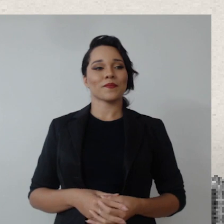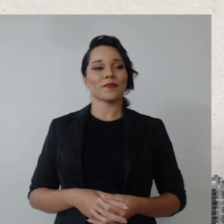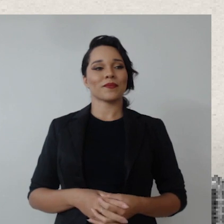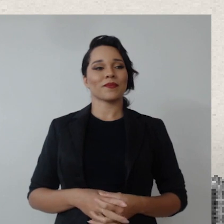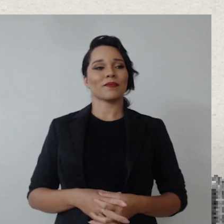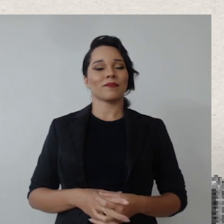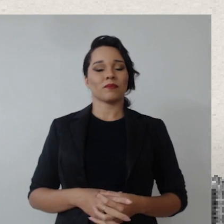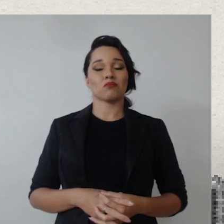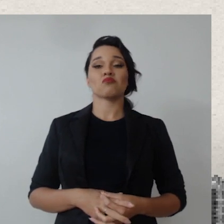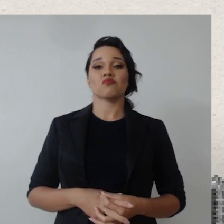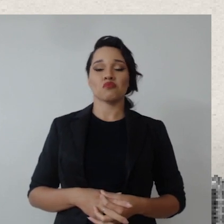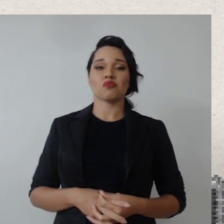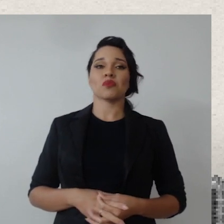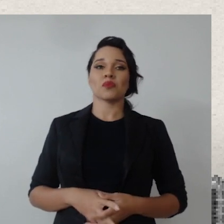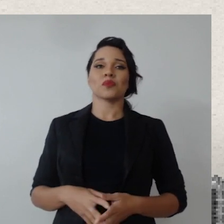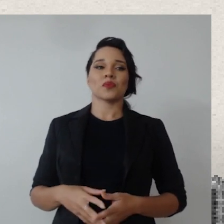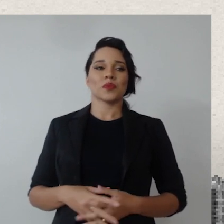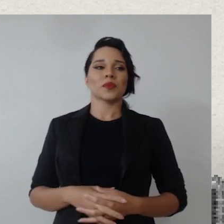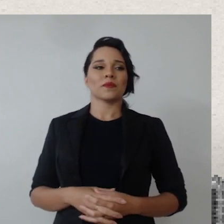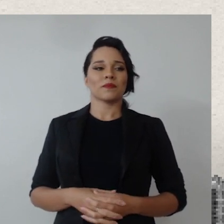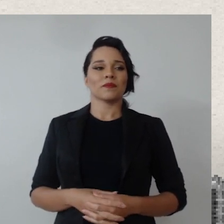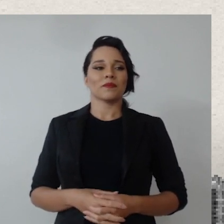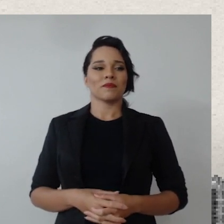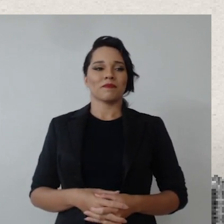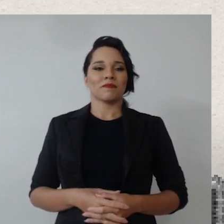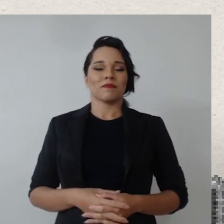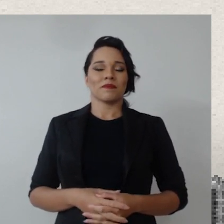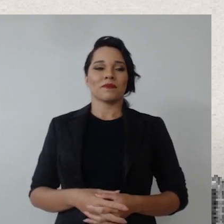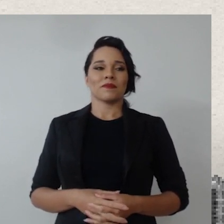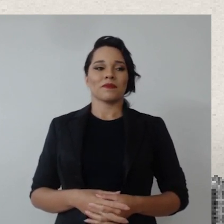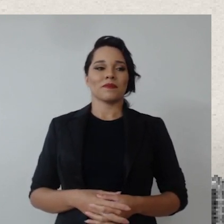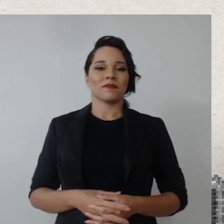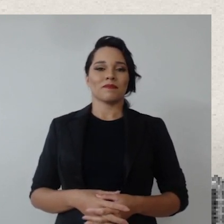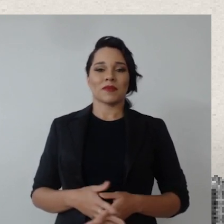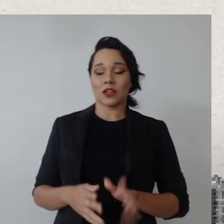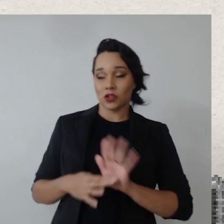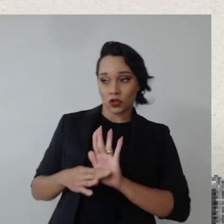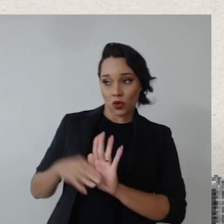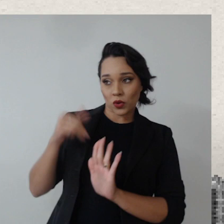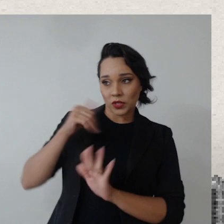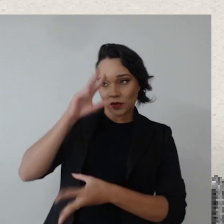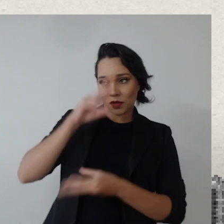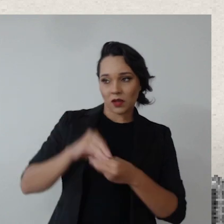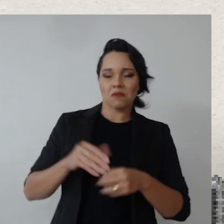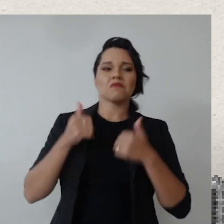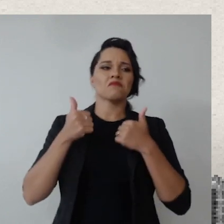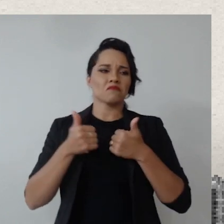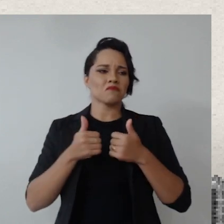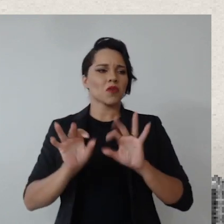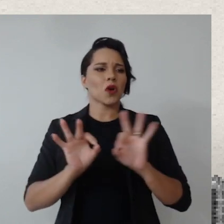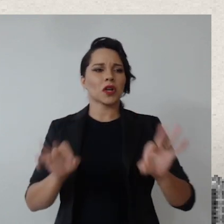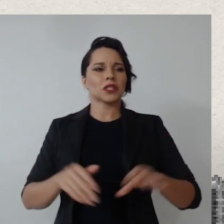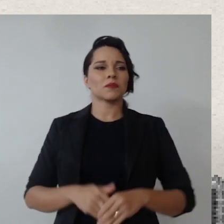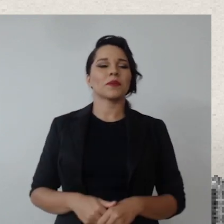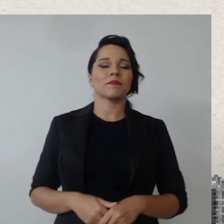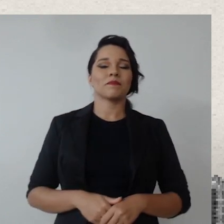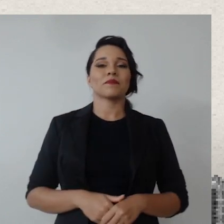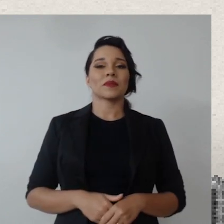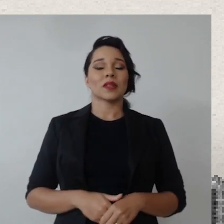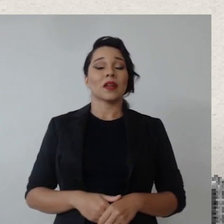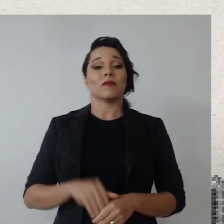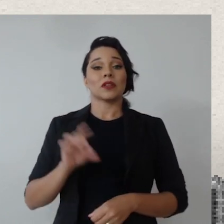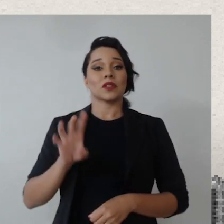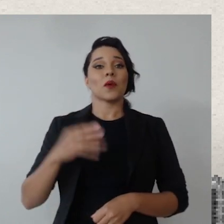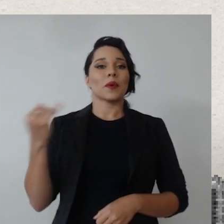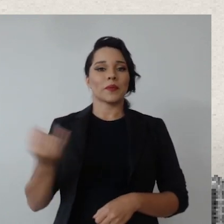espero ter contribuído, a gente ter contribuído, Aldenira. Contribuíram bastante, sua fala foi bastante, bastante